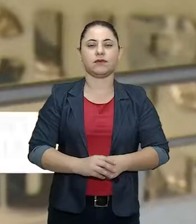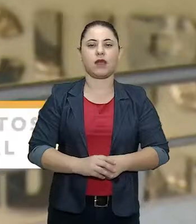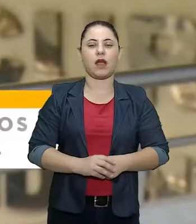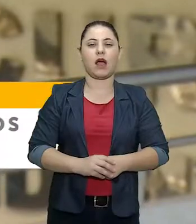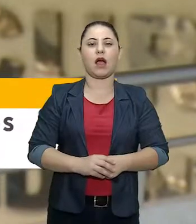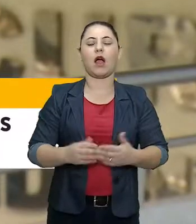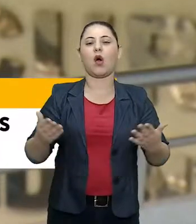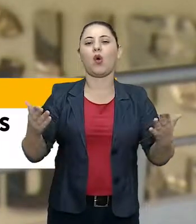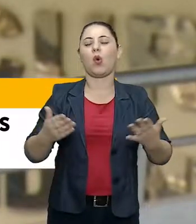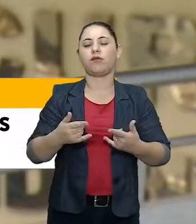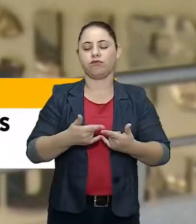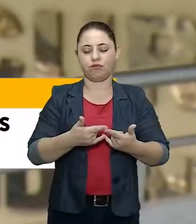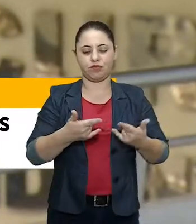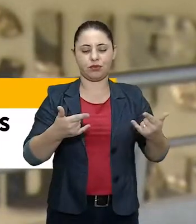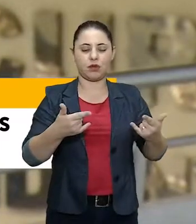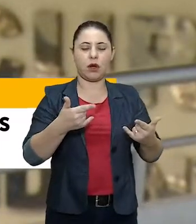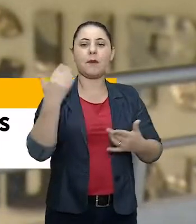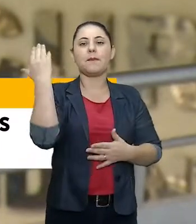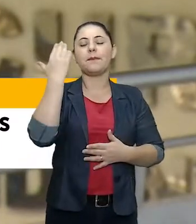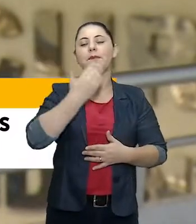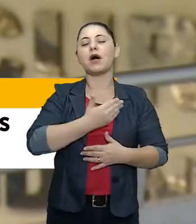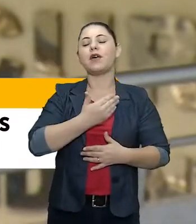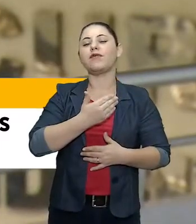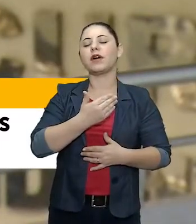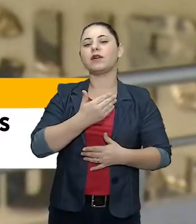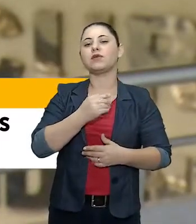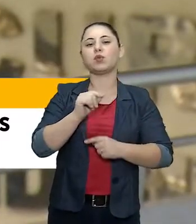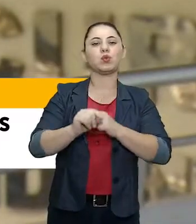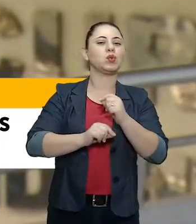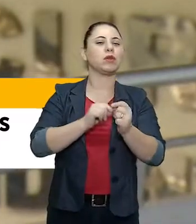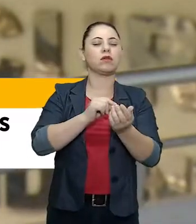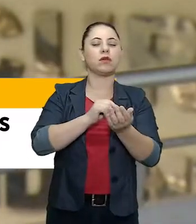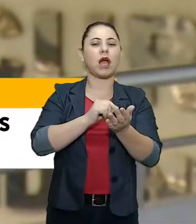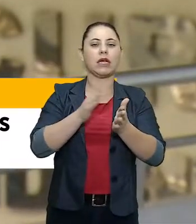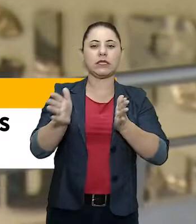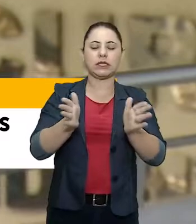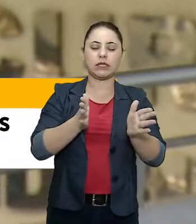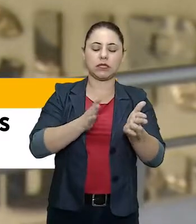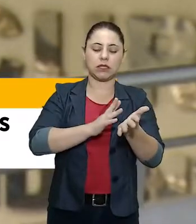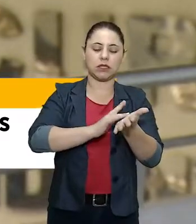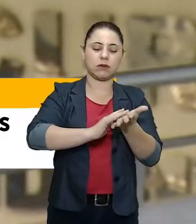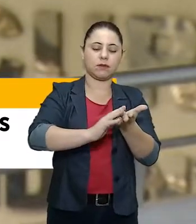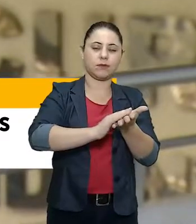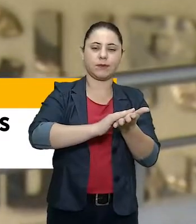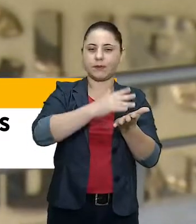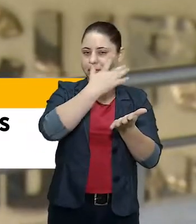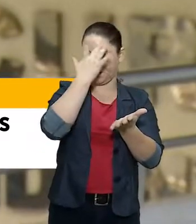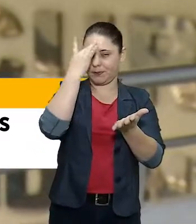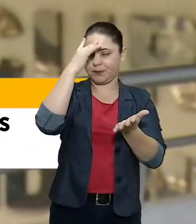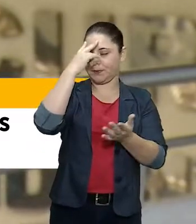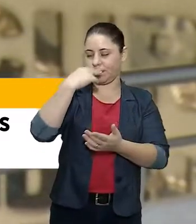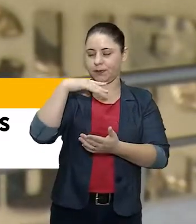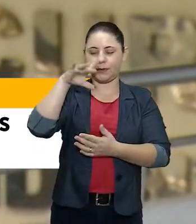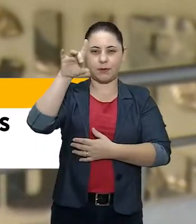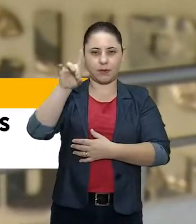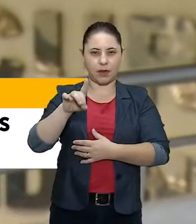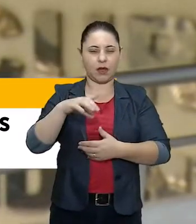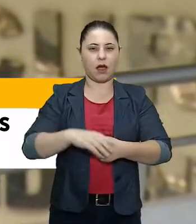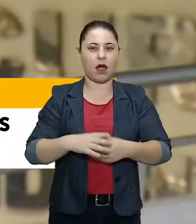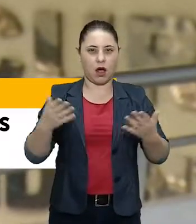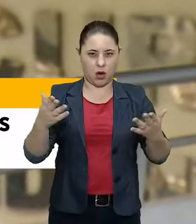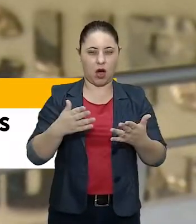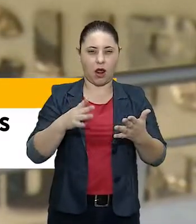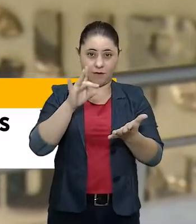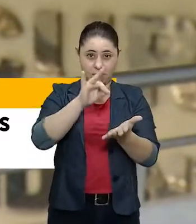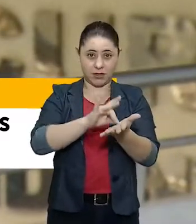A emissão do contra-cheque comprovante de rendimentos em formato acessível às pessoas com deficiência visual